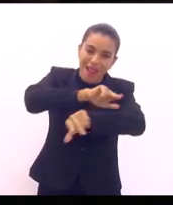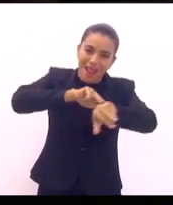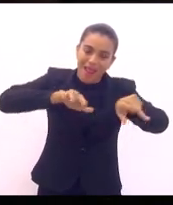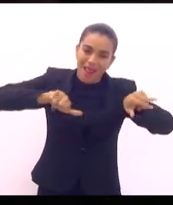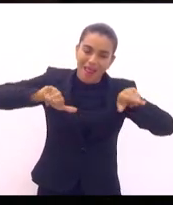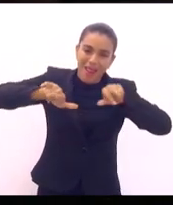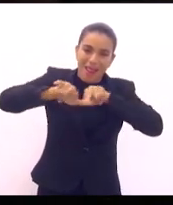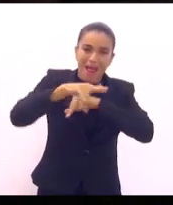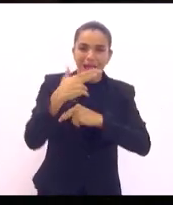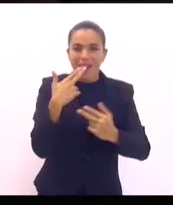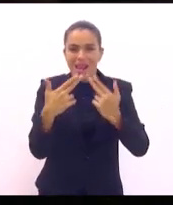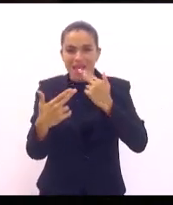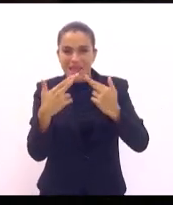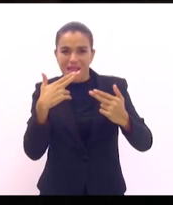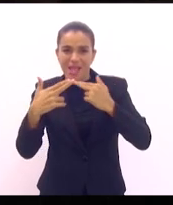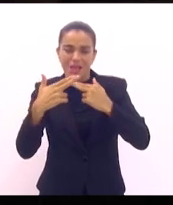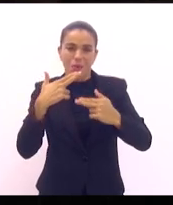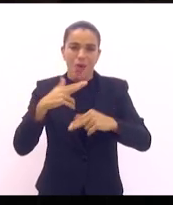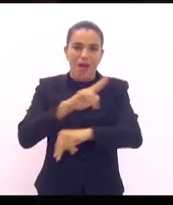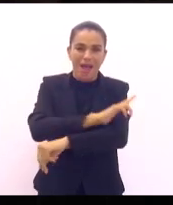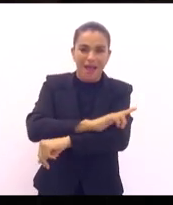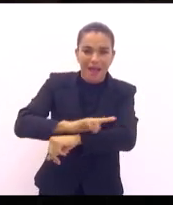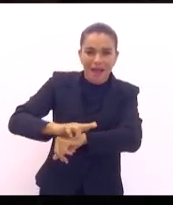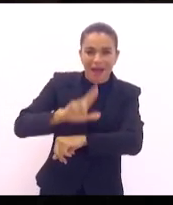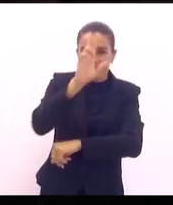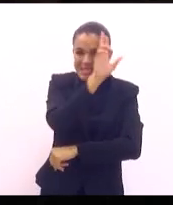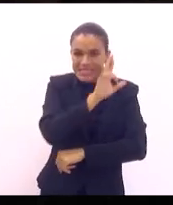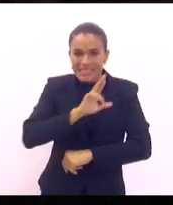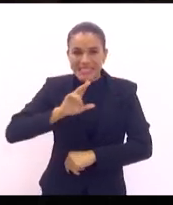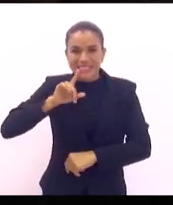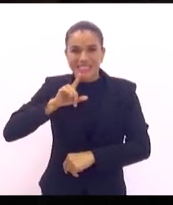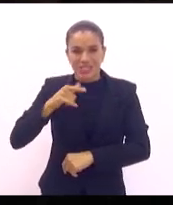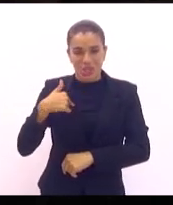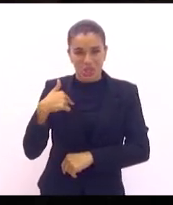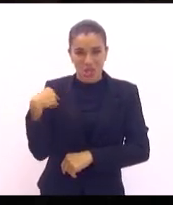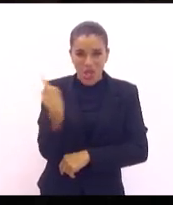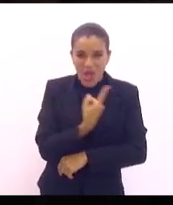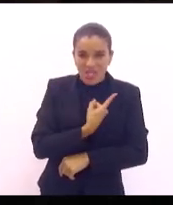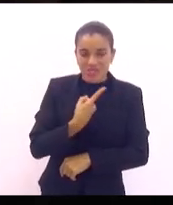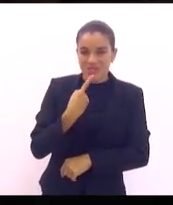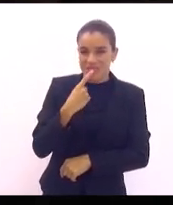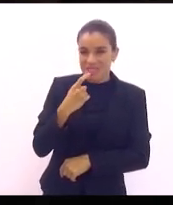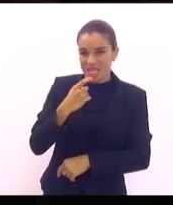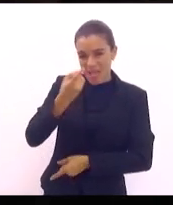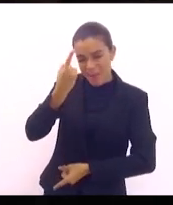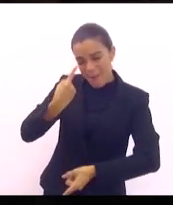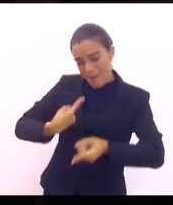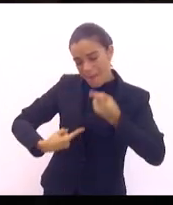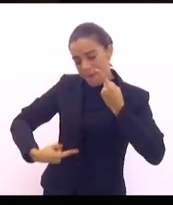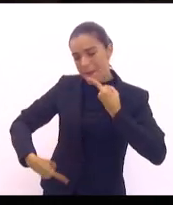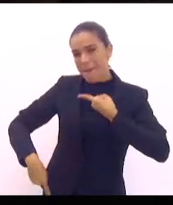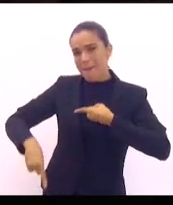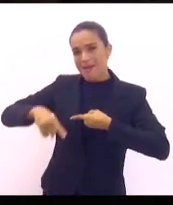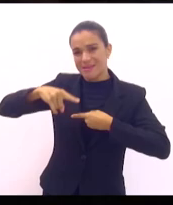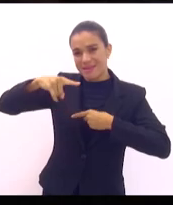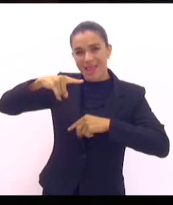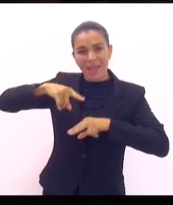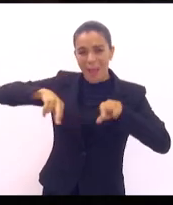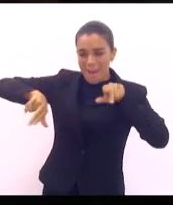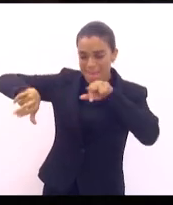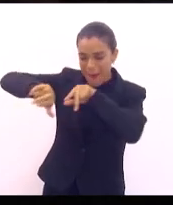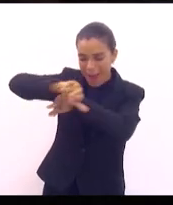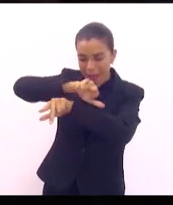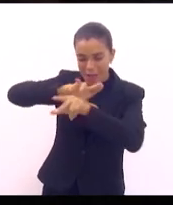miscigenado. O nosso sangue tem todas as origens